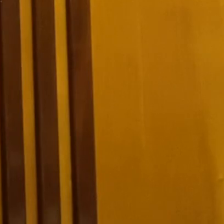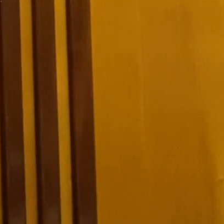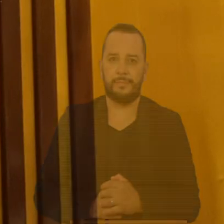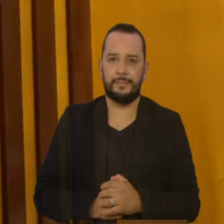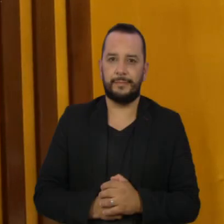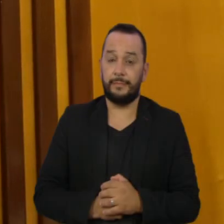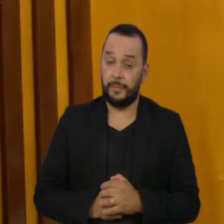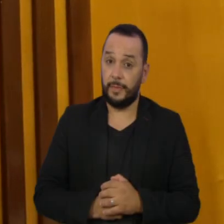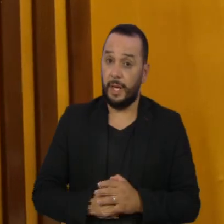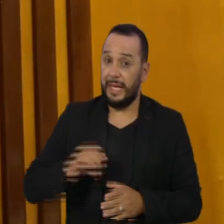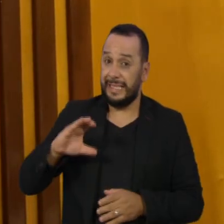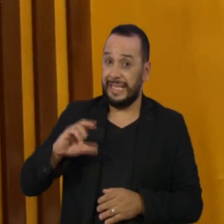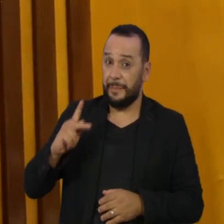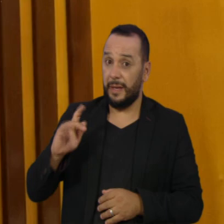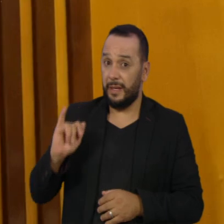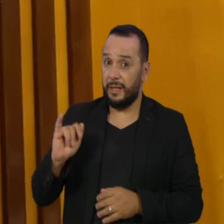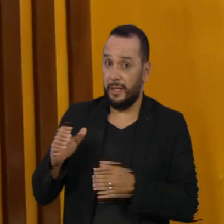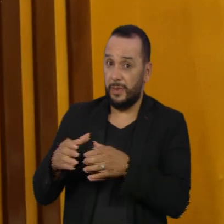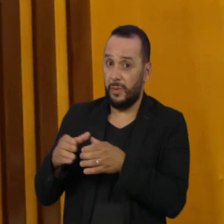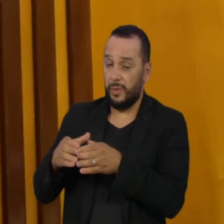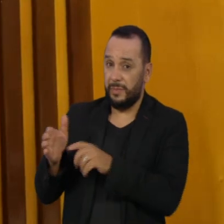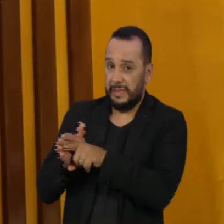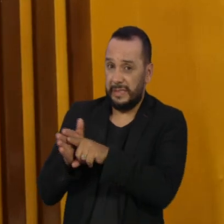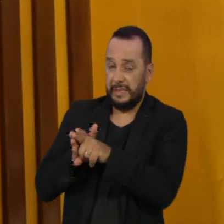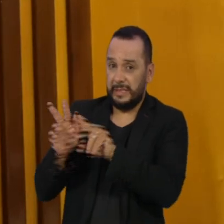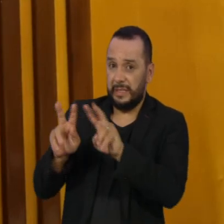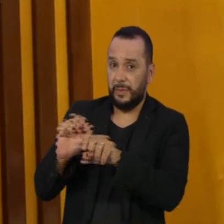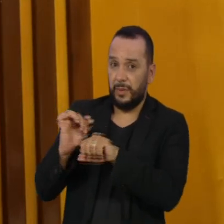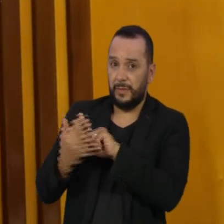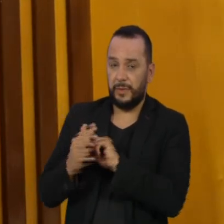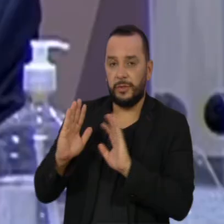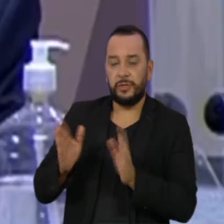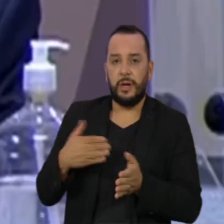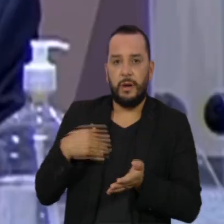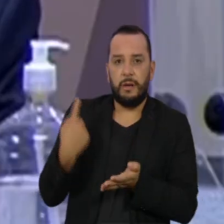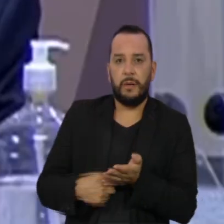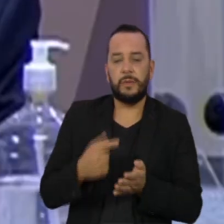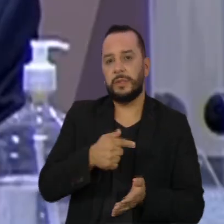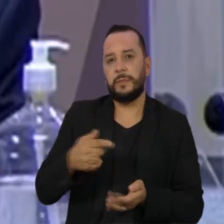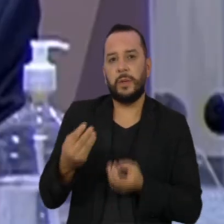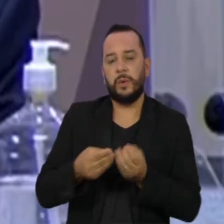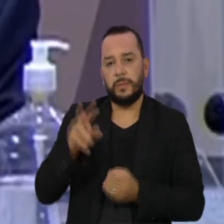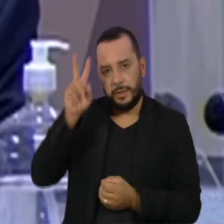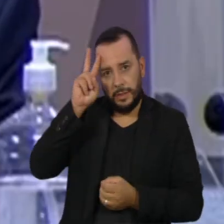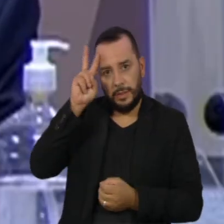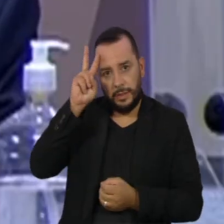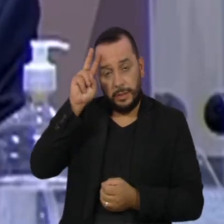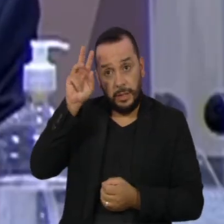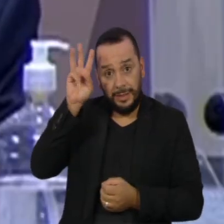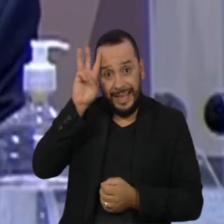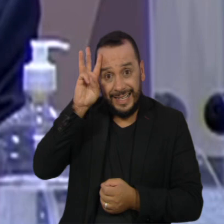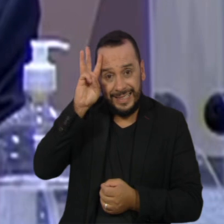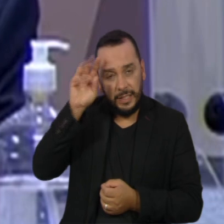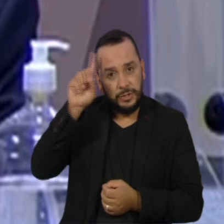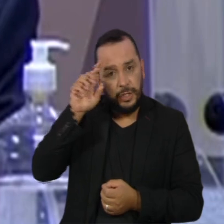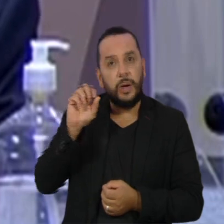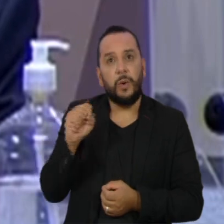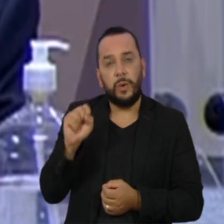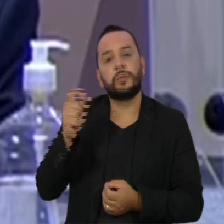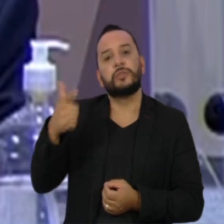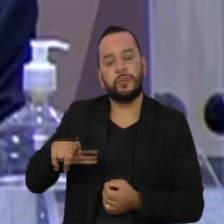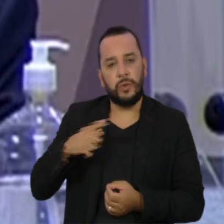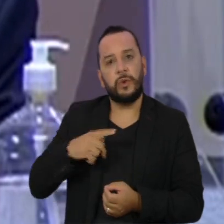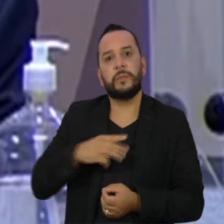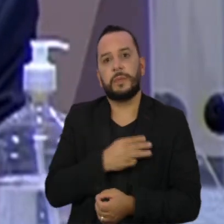A CPI da pandemia já tem calendário definido para a próxima semana. Na terça, dia 8, os senadores ouvem novamente o ministro da